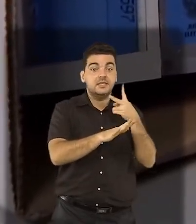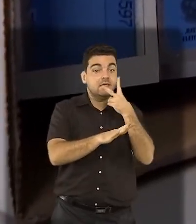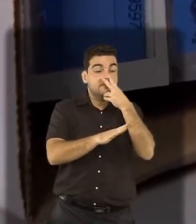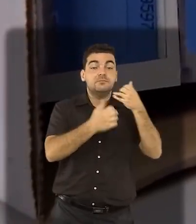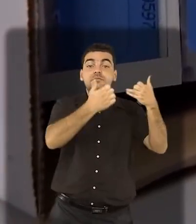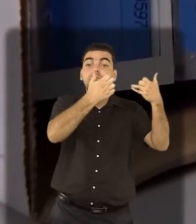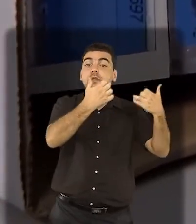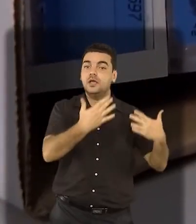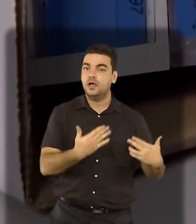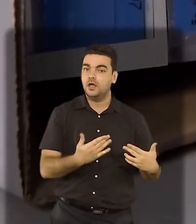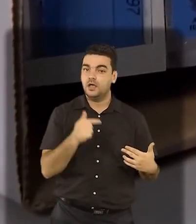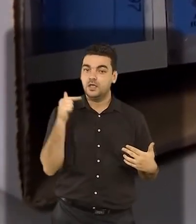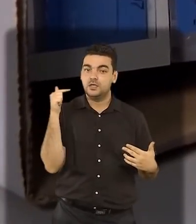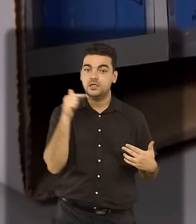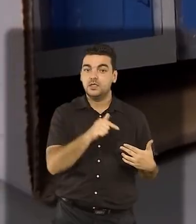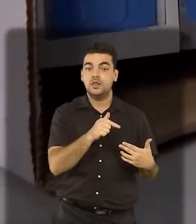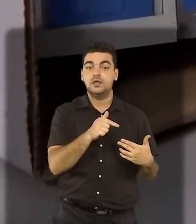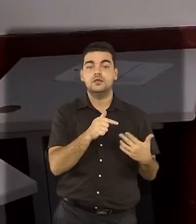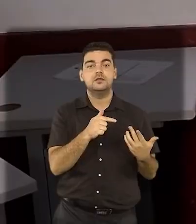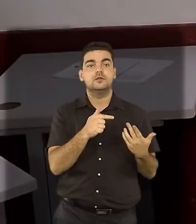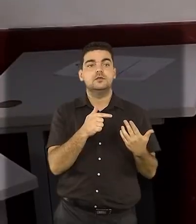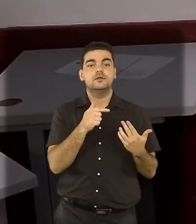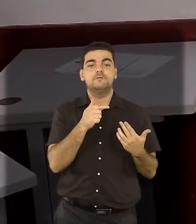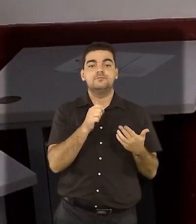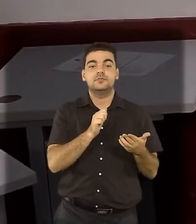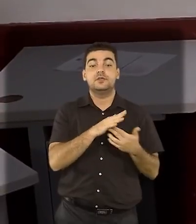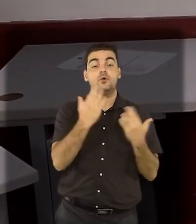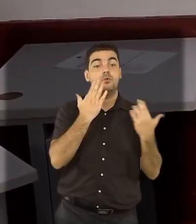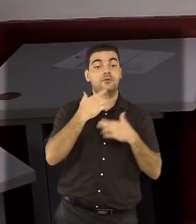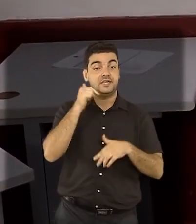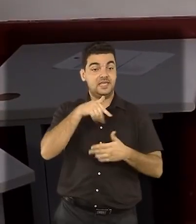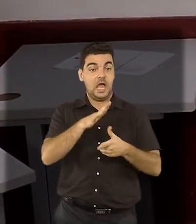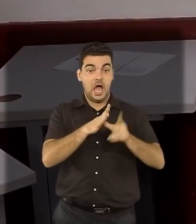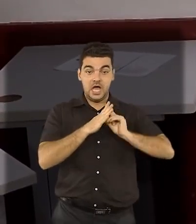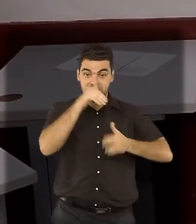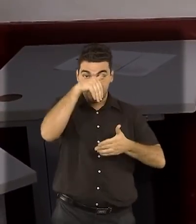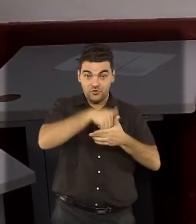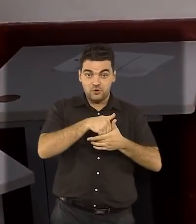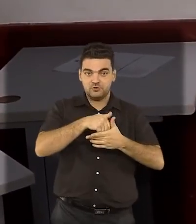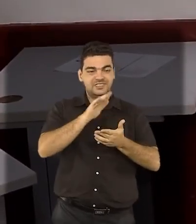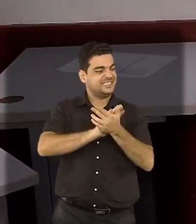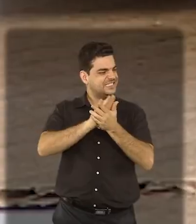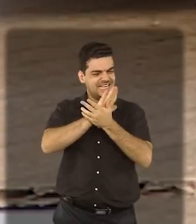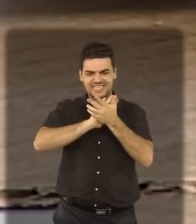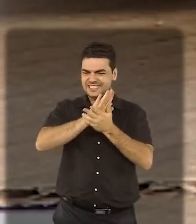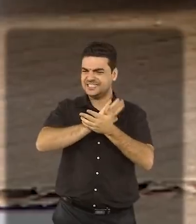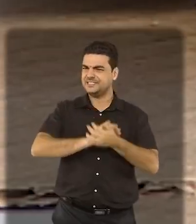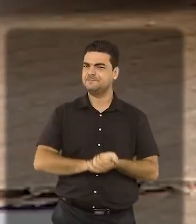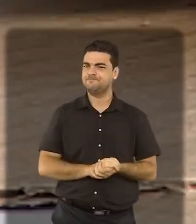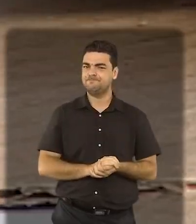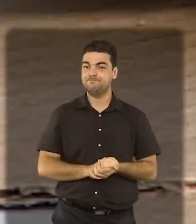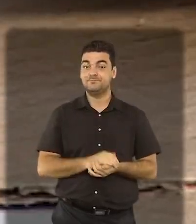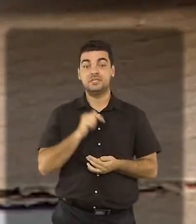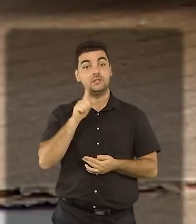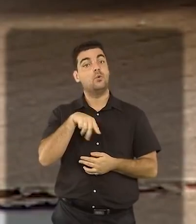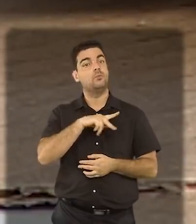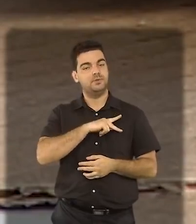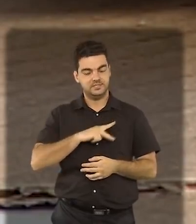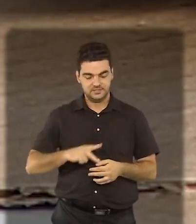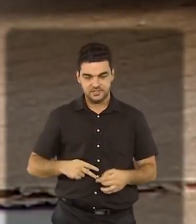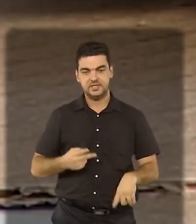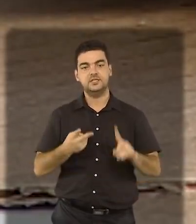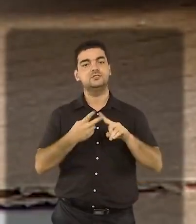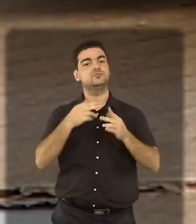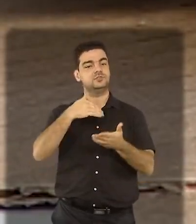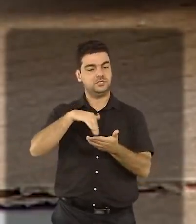extrato bancário impresso e comprova que não há nenhum voto na urna. Tanto o presidente, quanto o